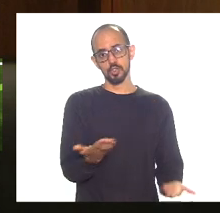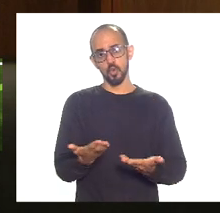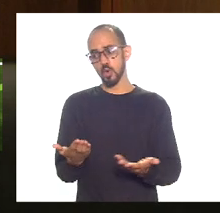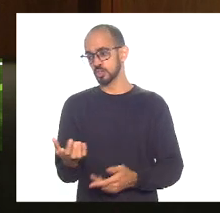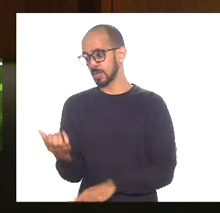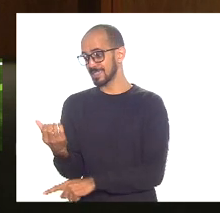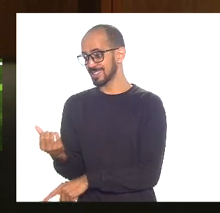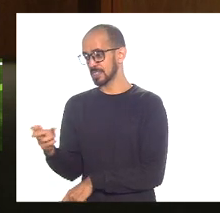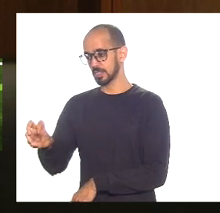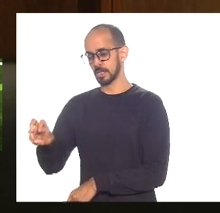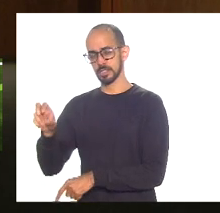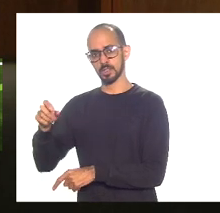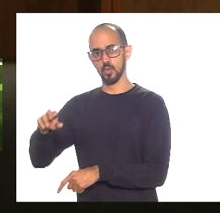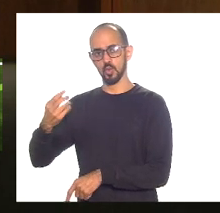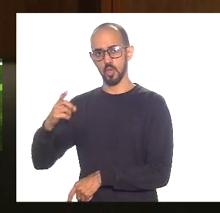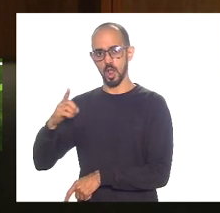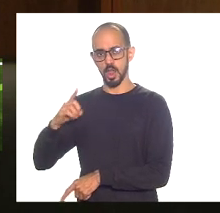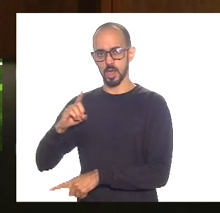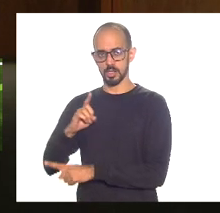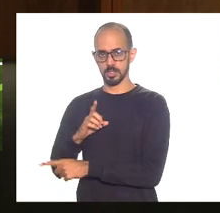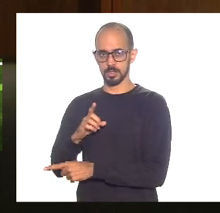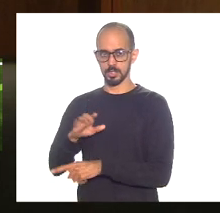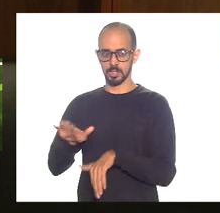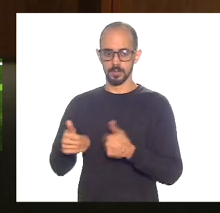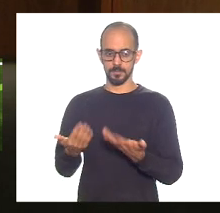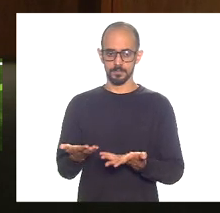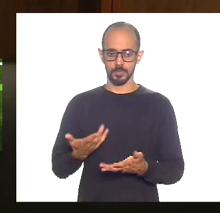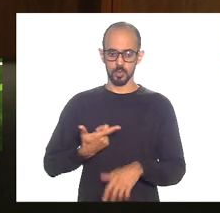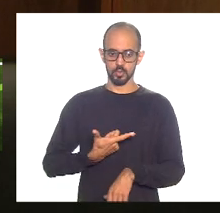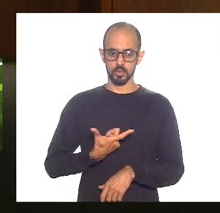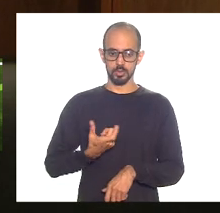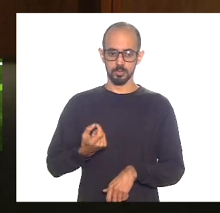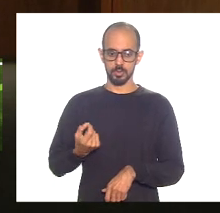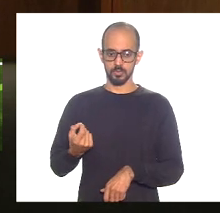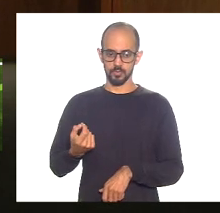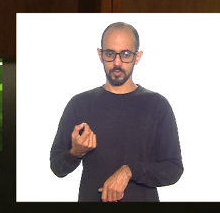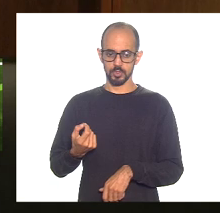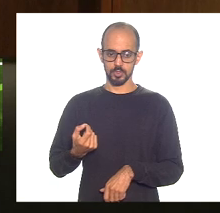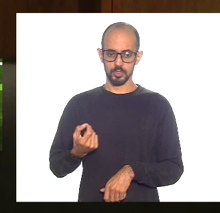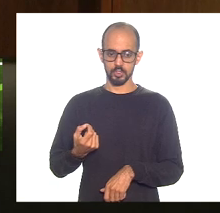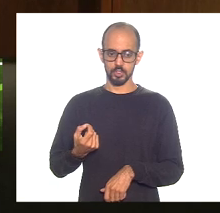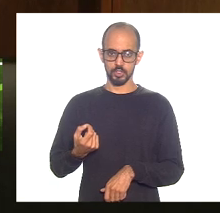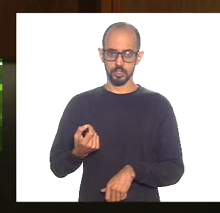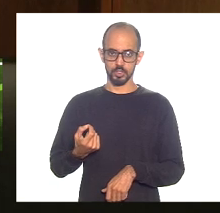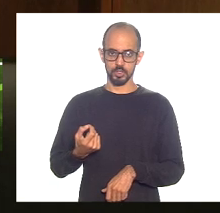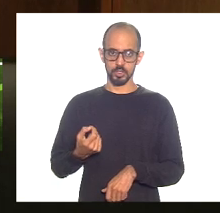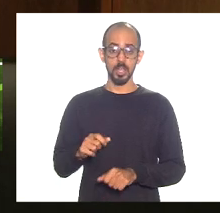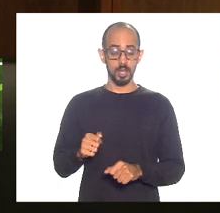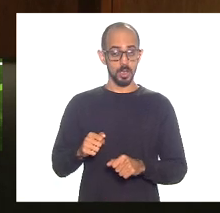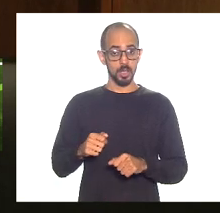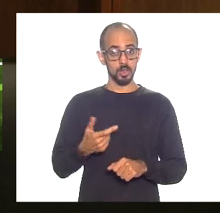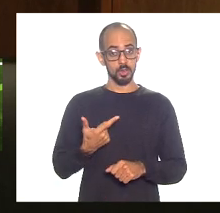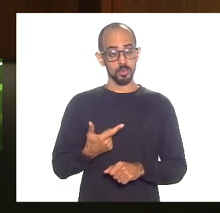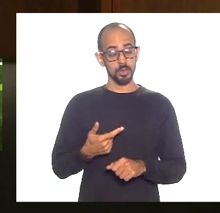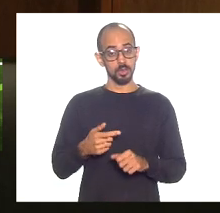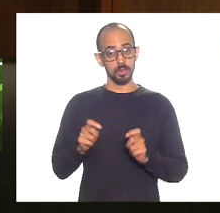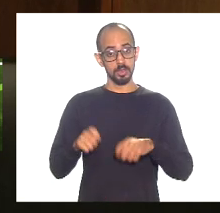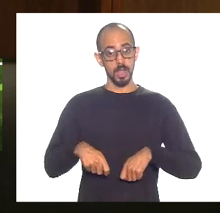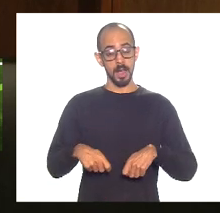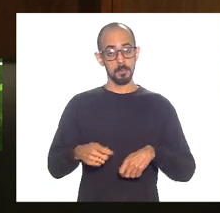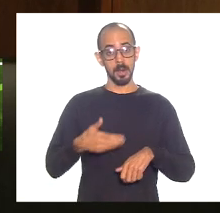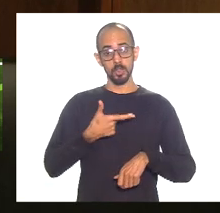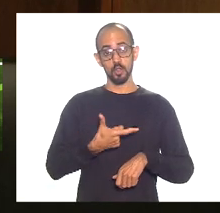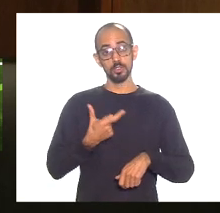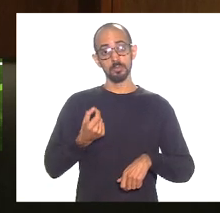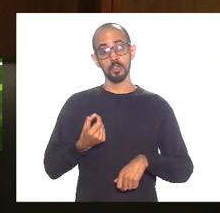Então, o ano de 2021 será muito, muito, muito melhor do que 2020. E, por outro lado, comparando